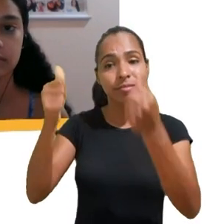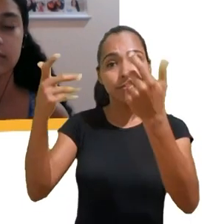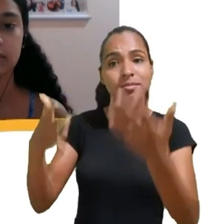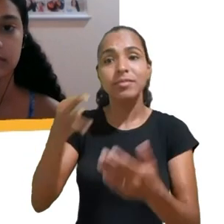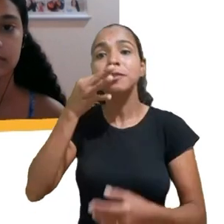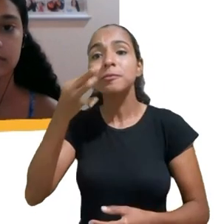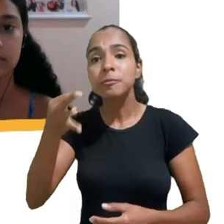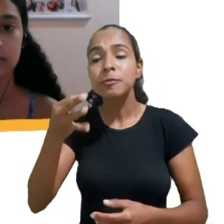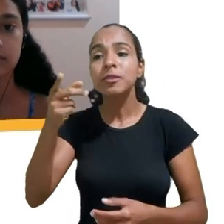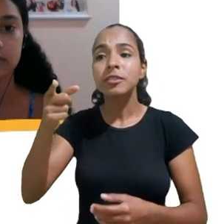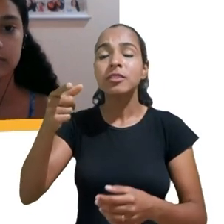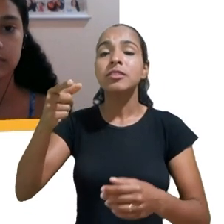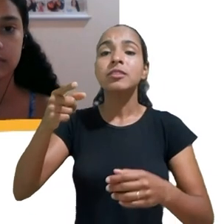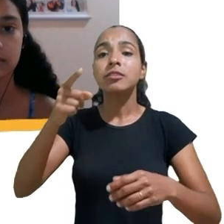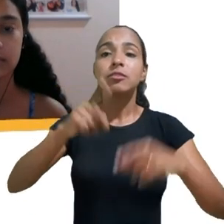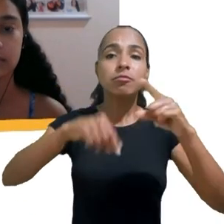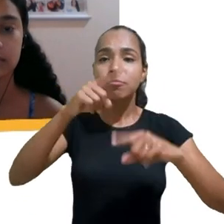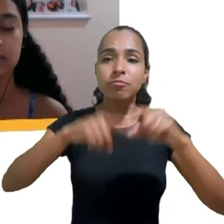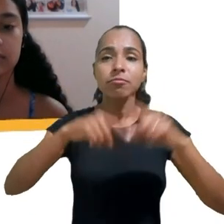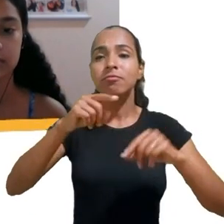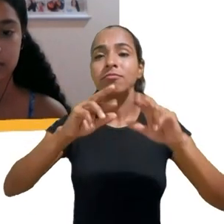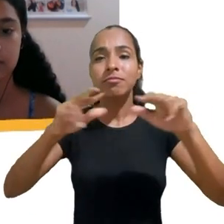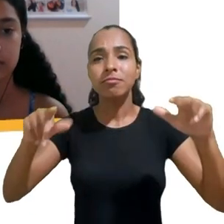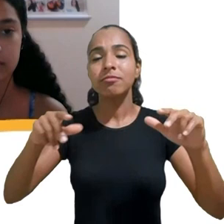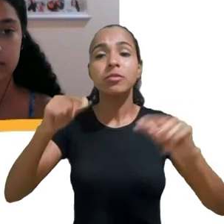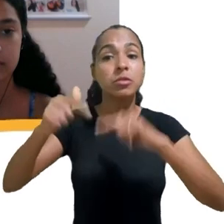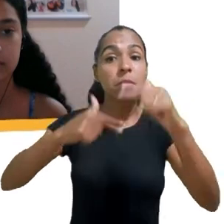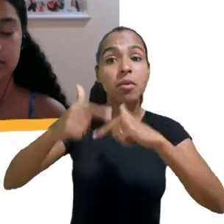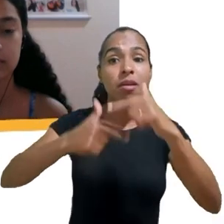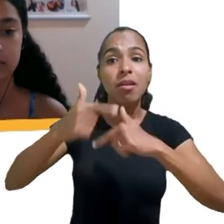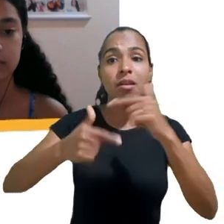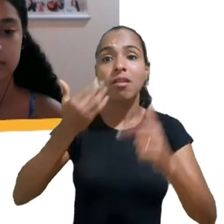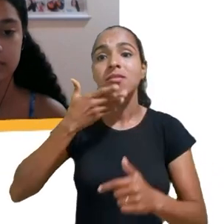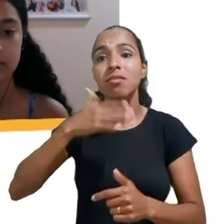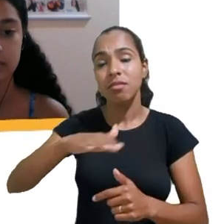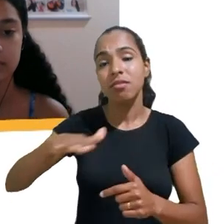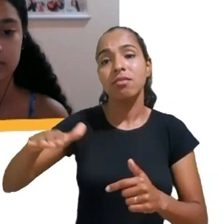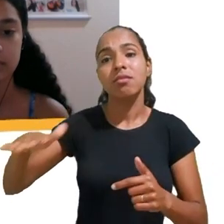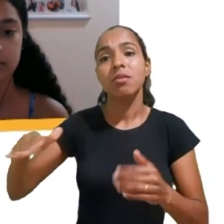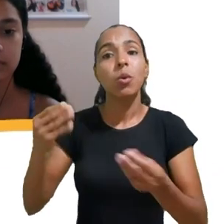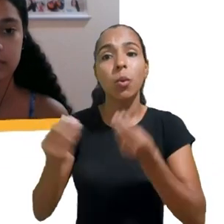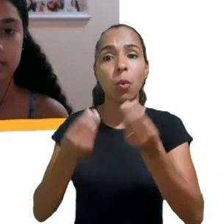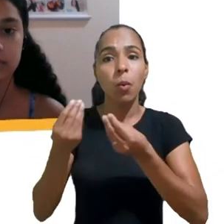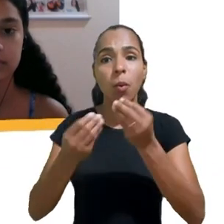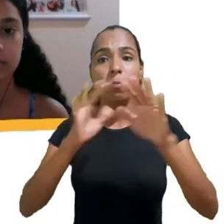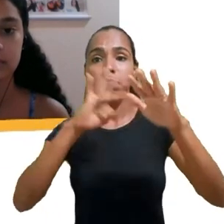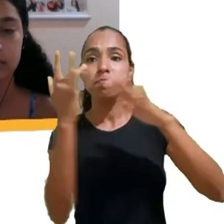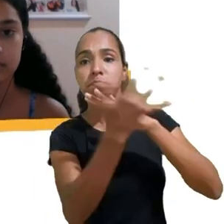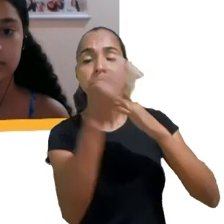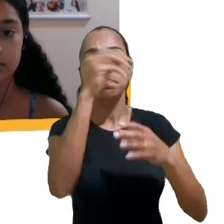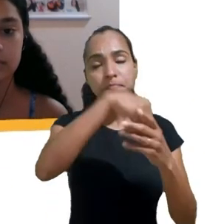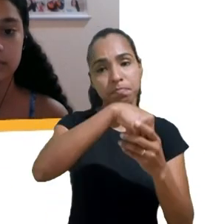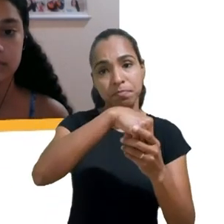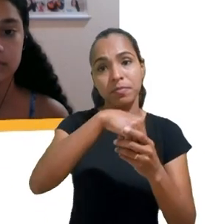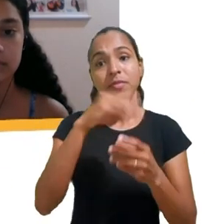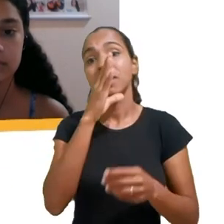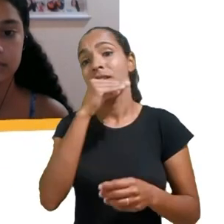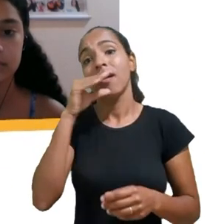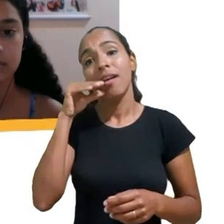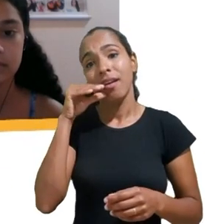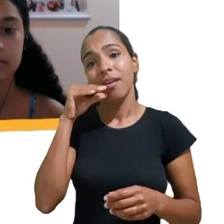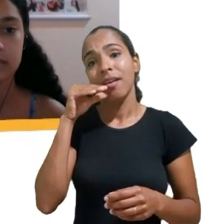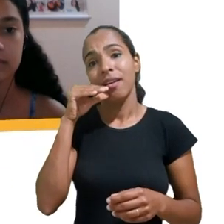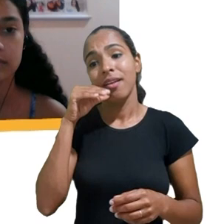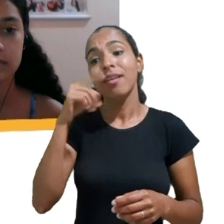também dentro, cada vez mais tempo dentro dessas plataformas. Se faz isso com os adultos, imagina o impacto que isso tem nas crianças.